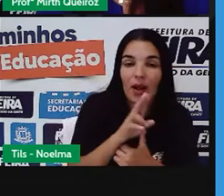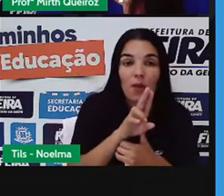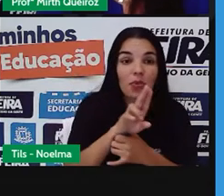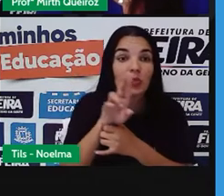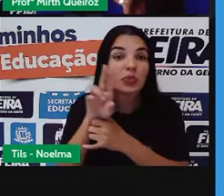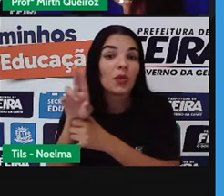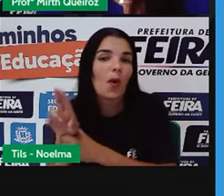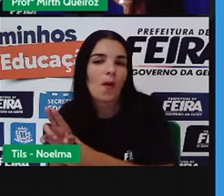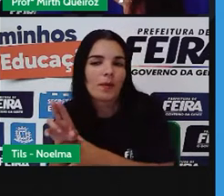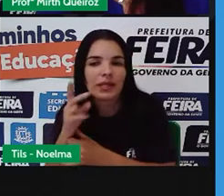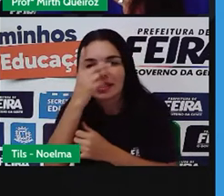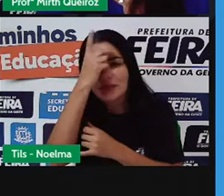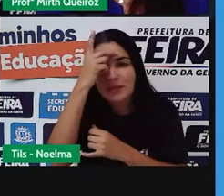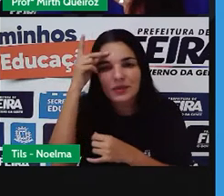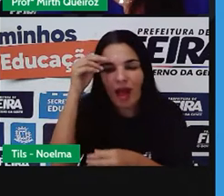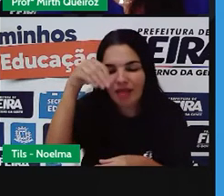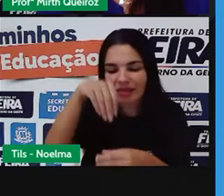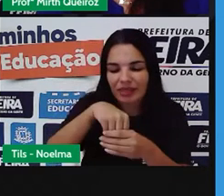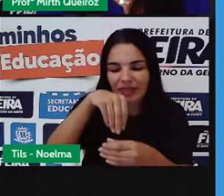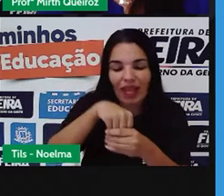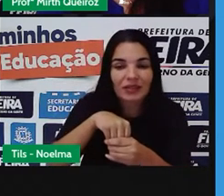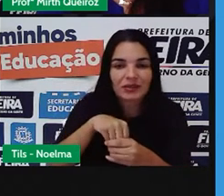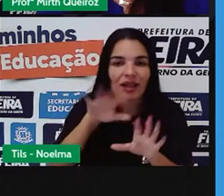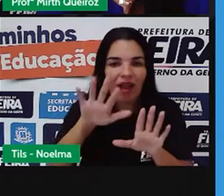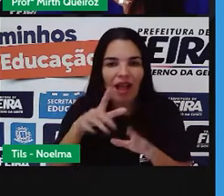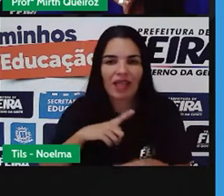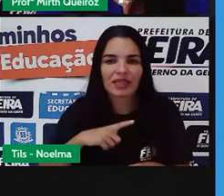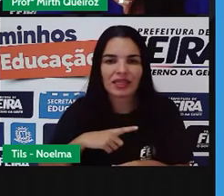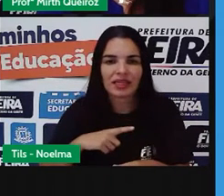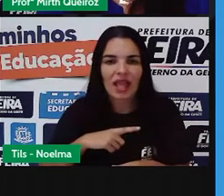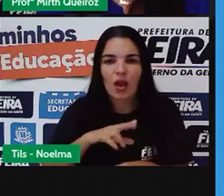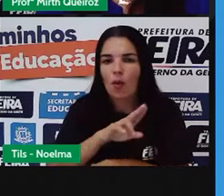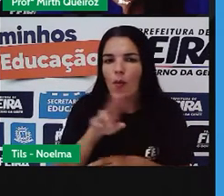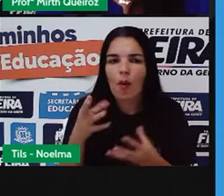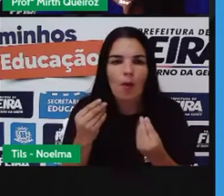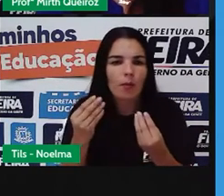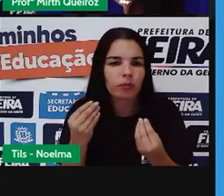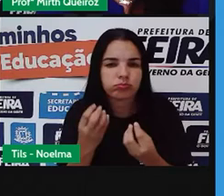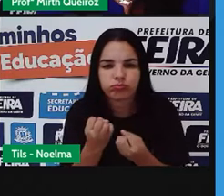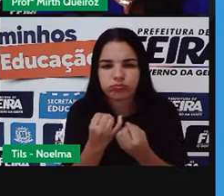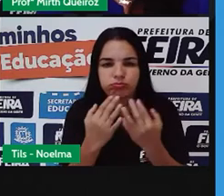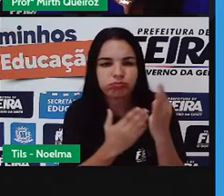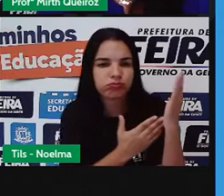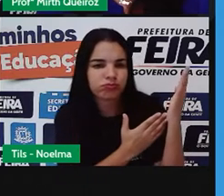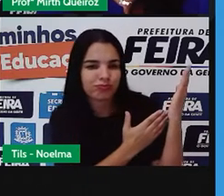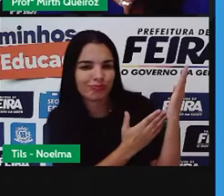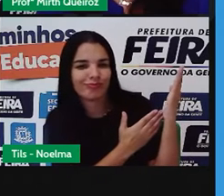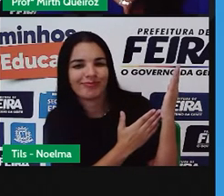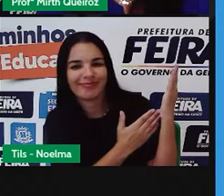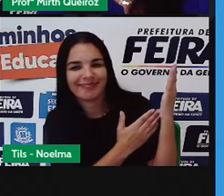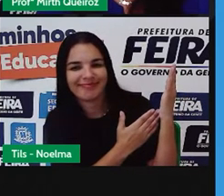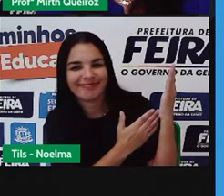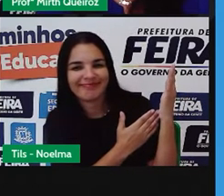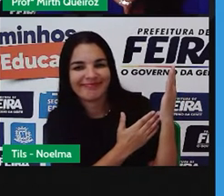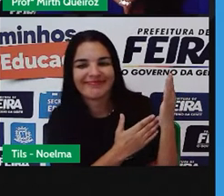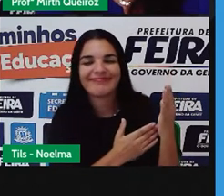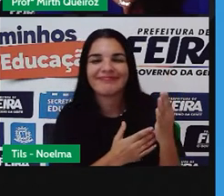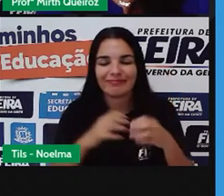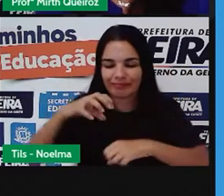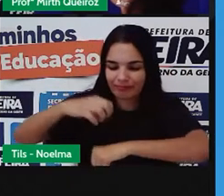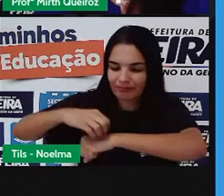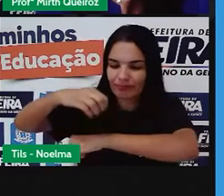quem está na ciranda. Dentre as cantigas mais conhecidas, nós temos aquela escravo de joa, jogavam